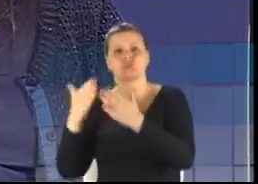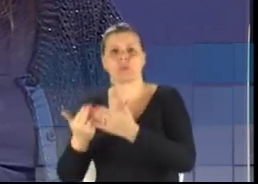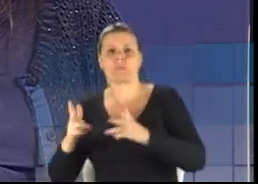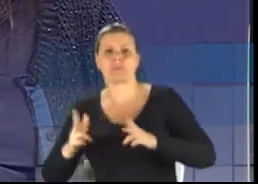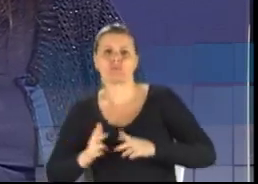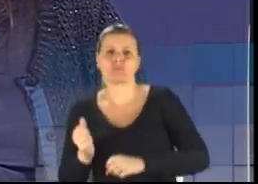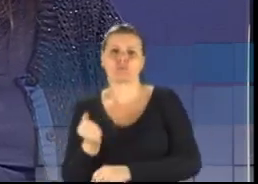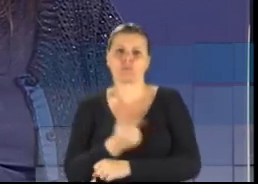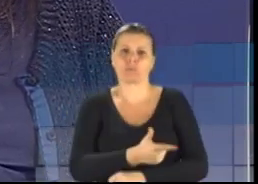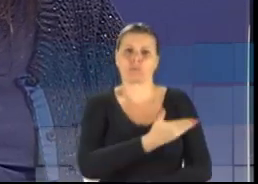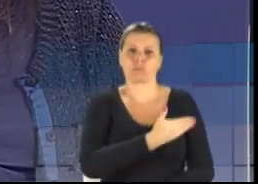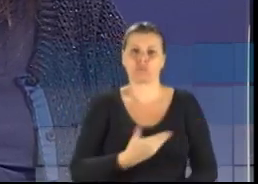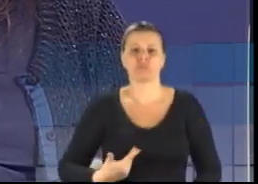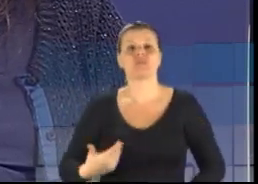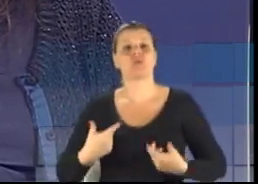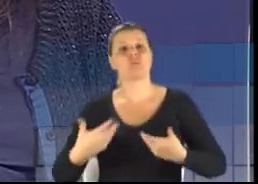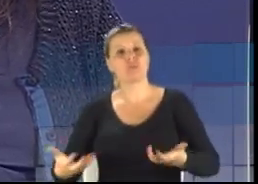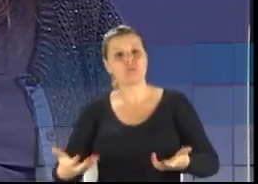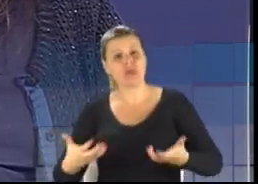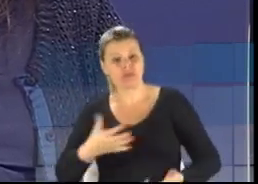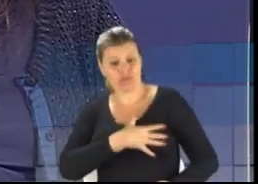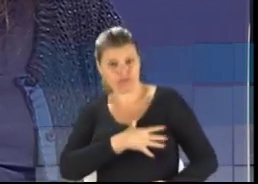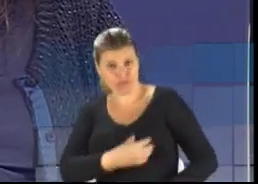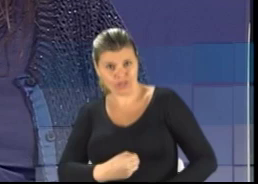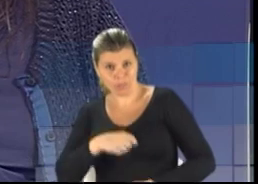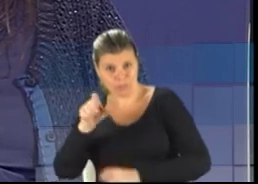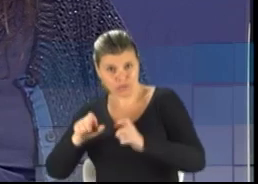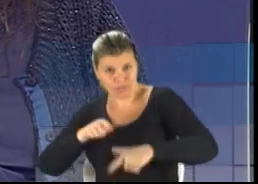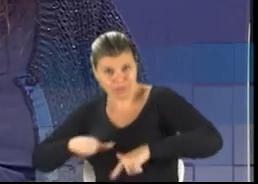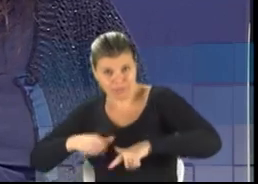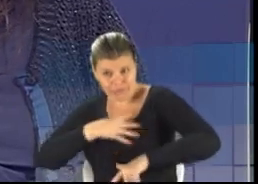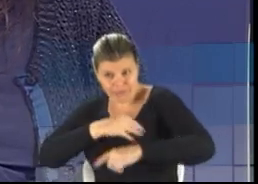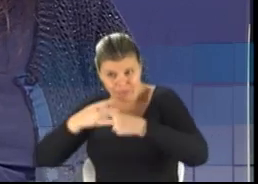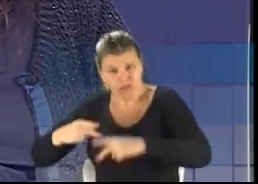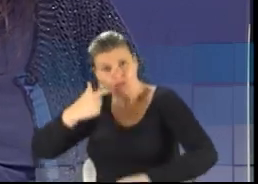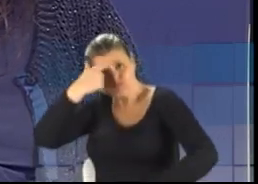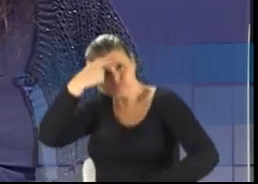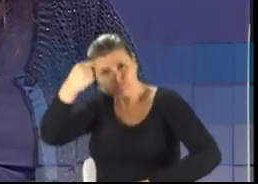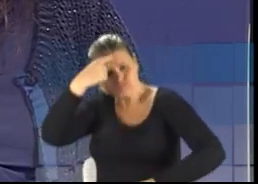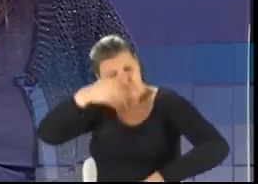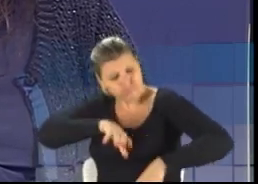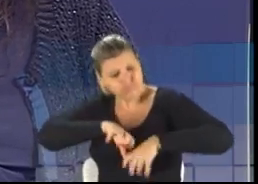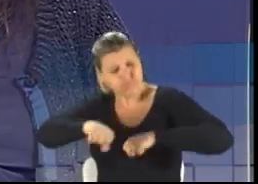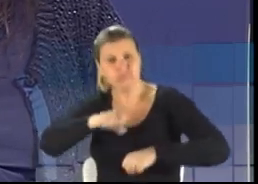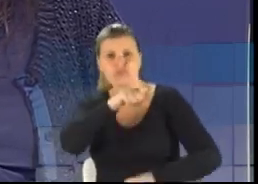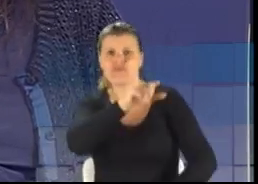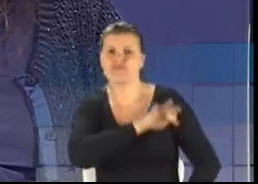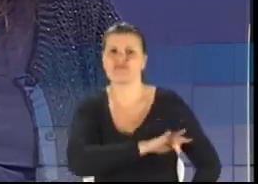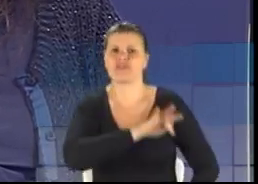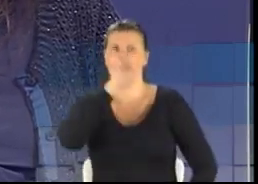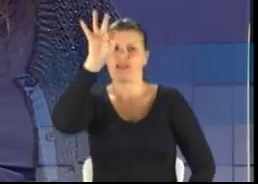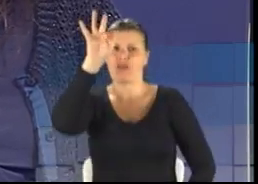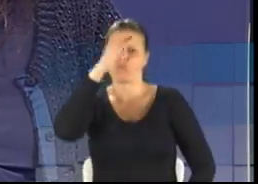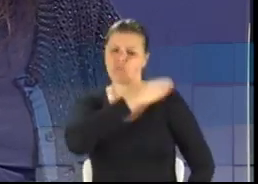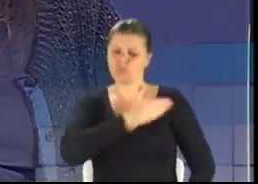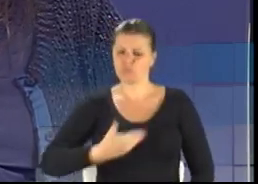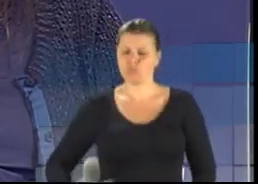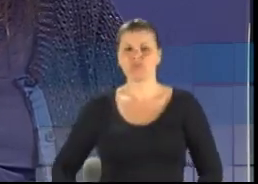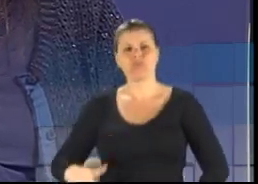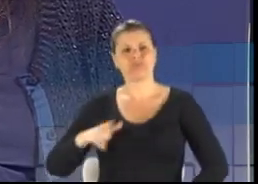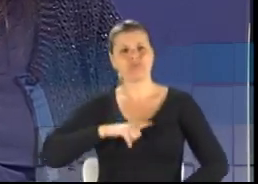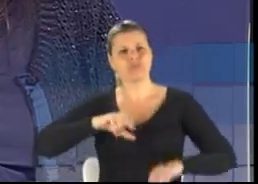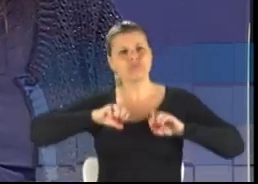Eu quero que o filho do trabalhador se forme na Universidade Federal, que tenha ensino de excelência, universidade